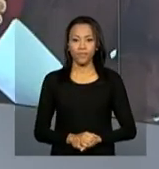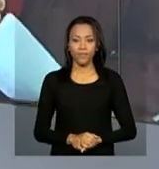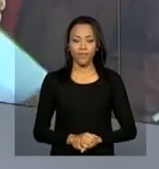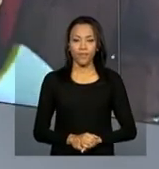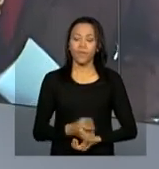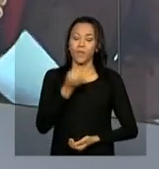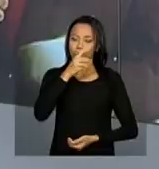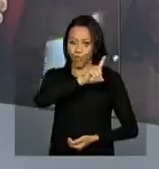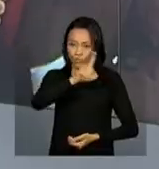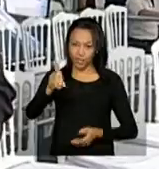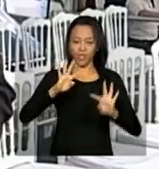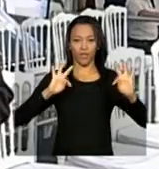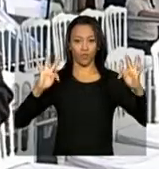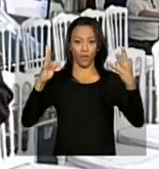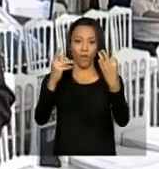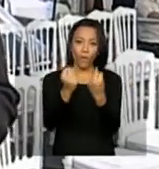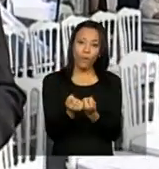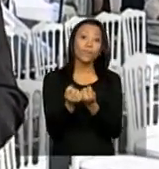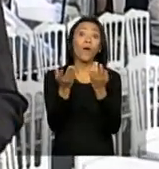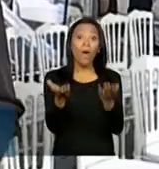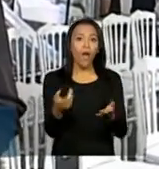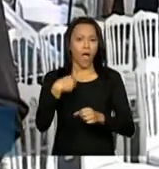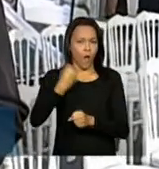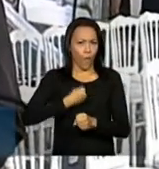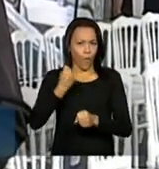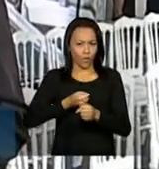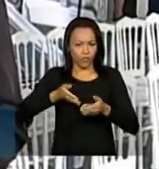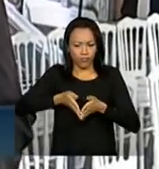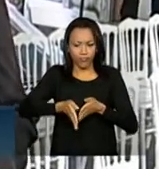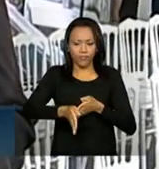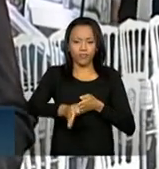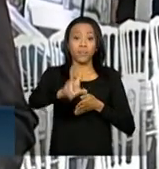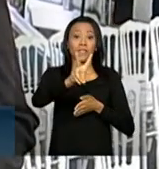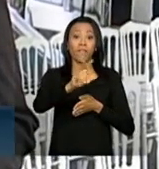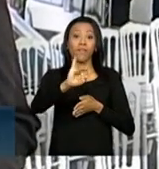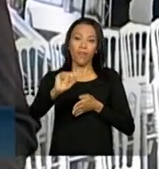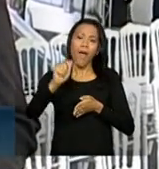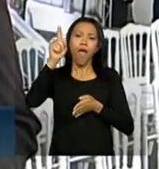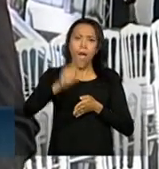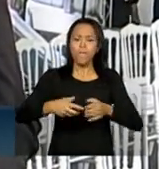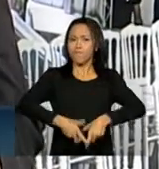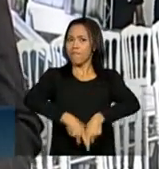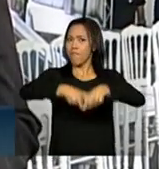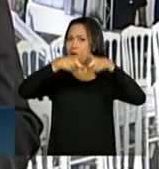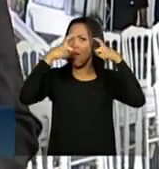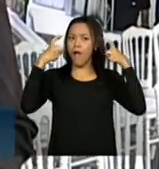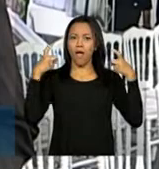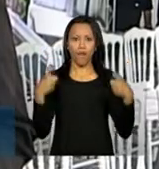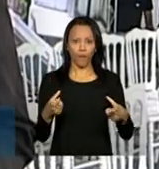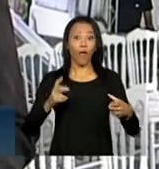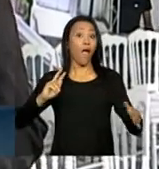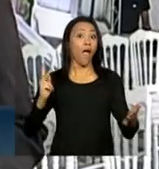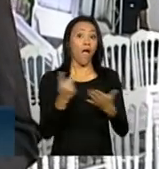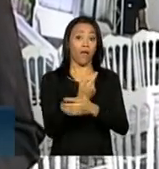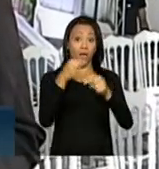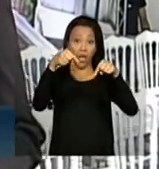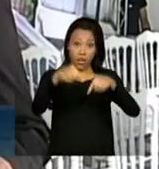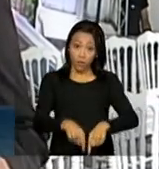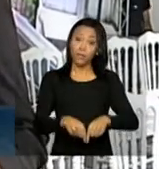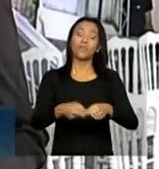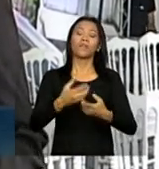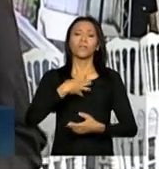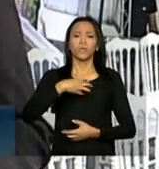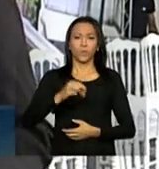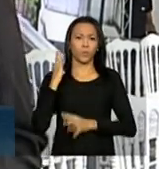Bom dia, Malu. Bom dia a todos. Olha, a construção dessa via expressa está sendo considerada a maior intervenção viária em Salvador dos últimos